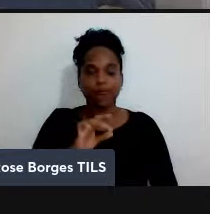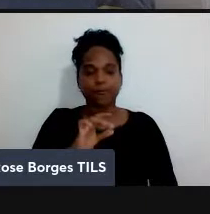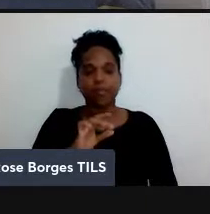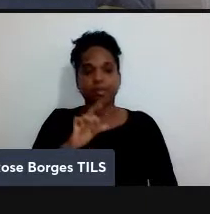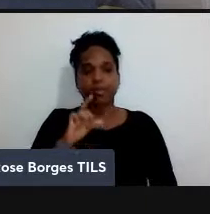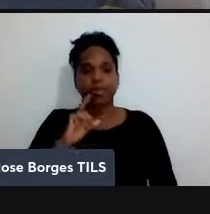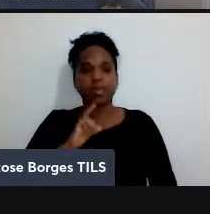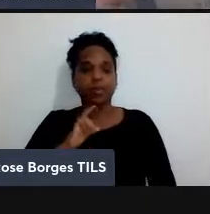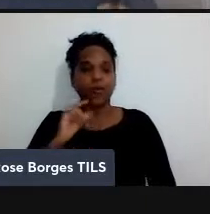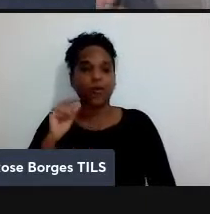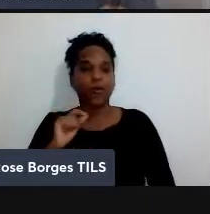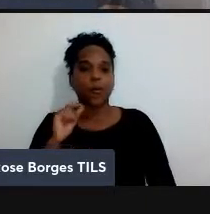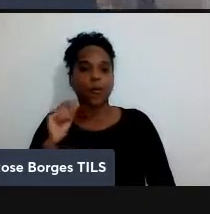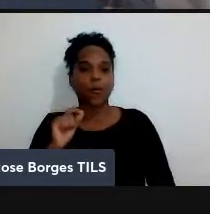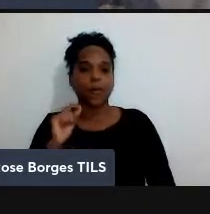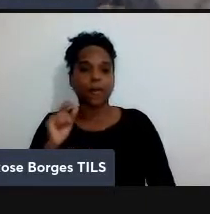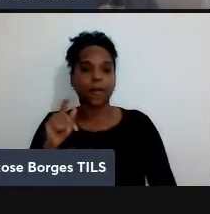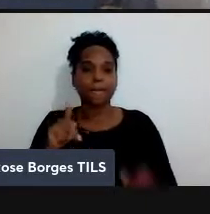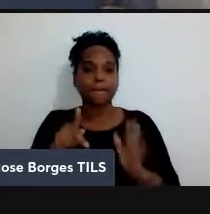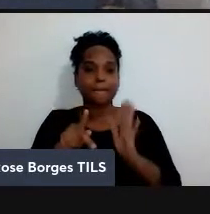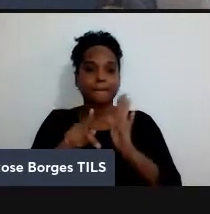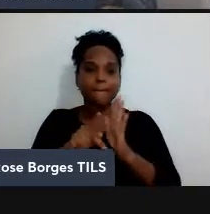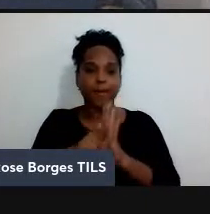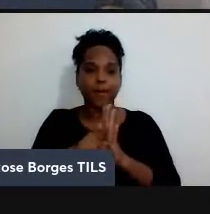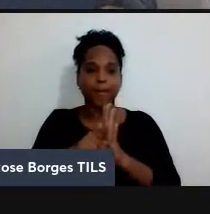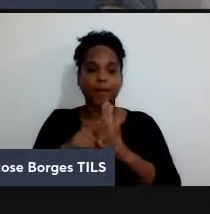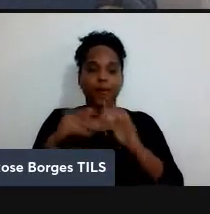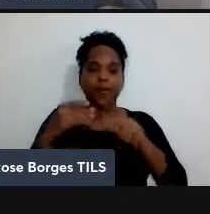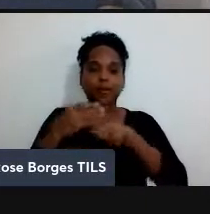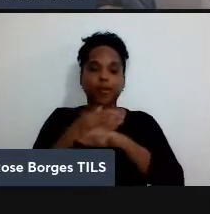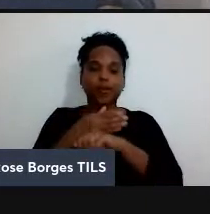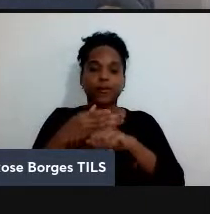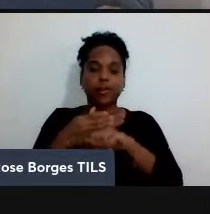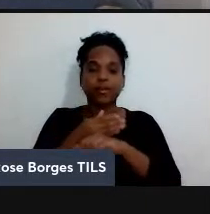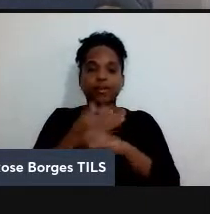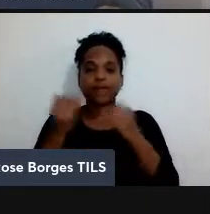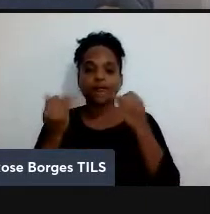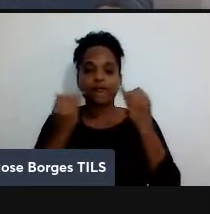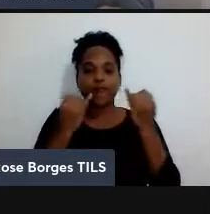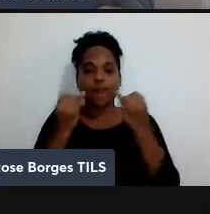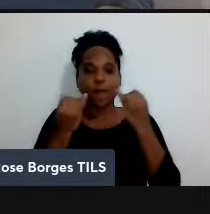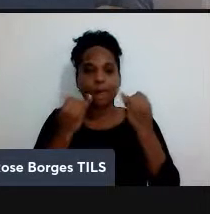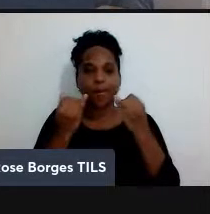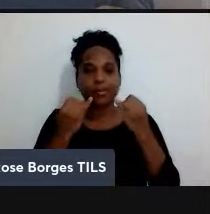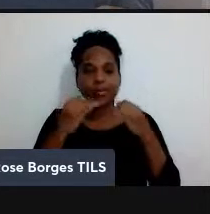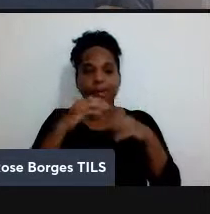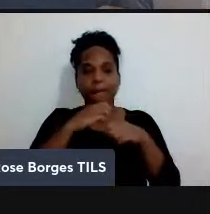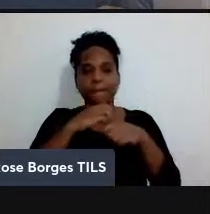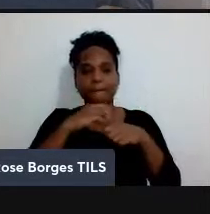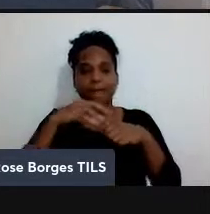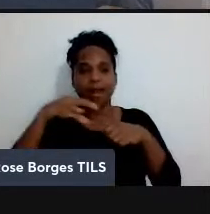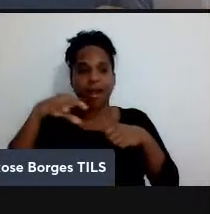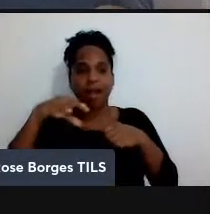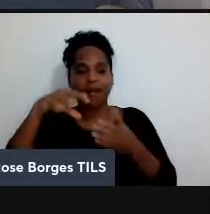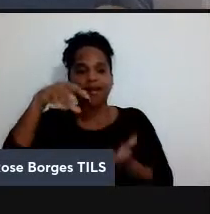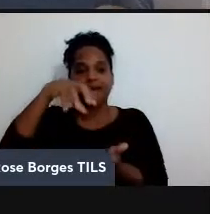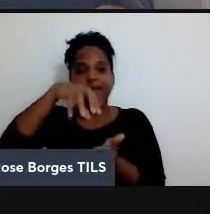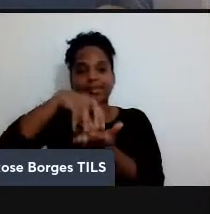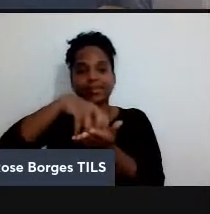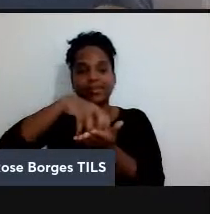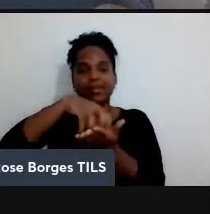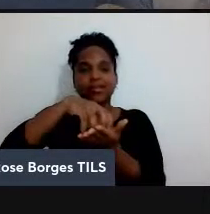teria que enviar os bits de entrada, a informação aqui para essa estação central. Então, por exemplo, se cada uma delas tem